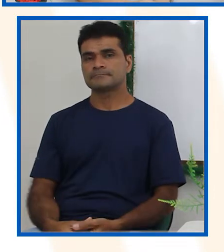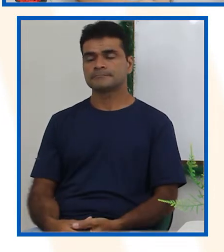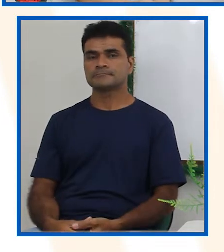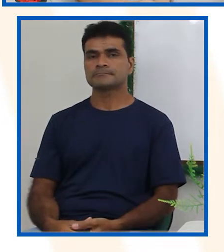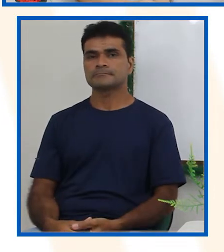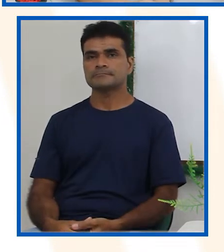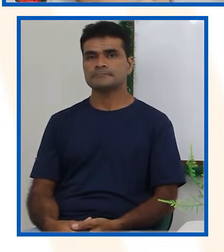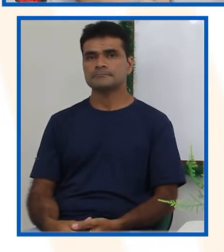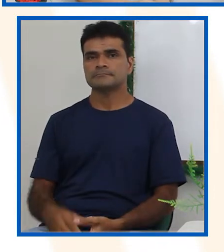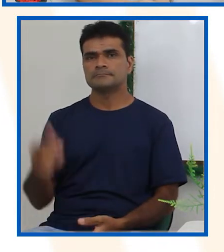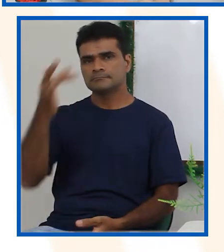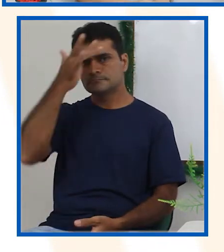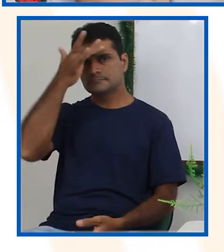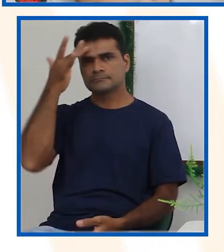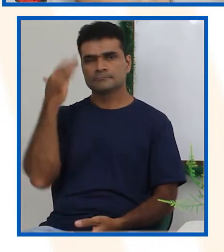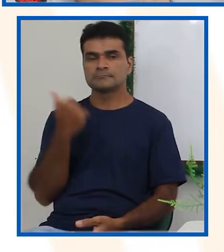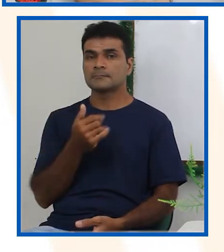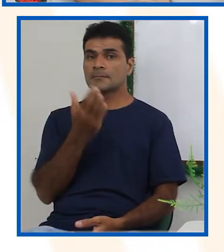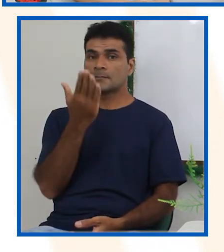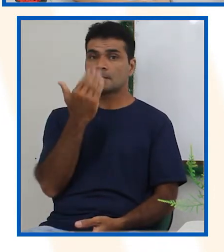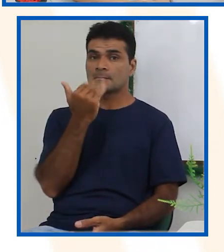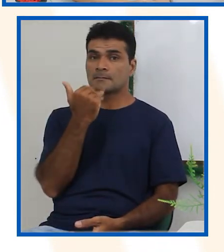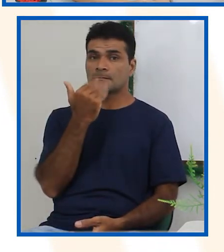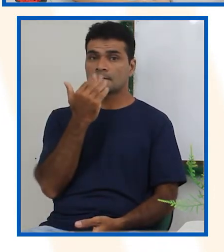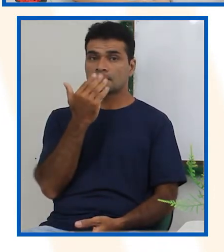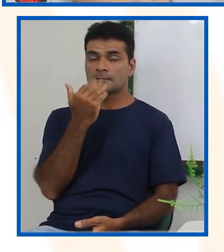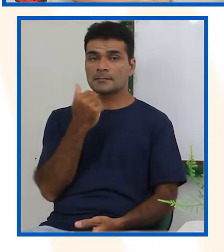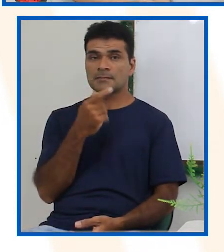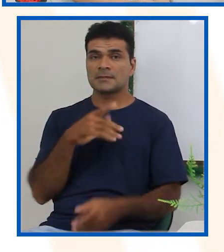pessoa comer sua comida preferida hoje?